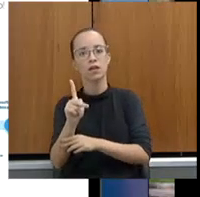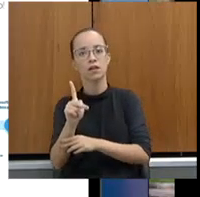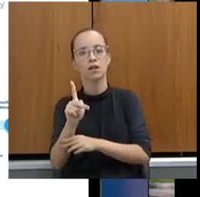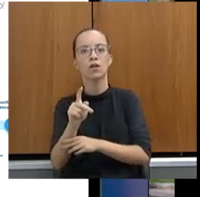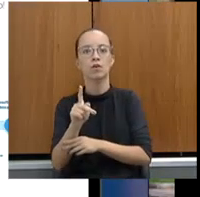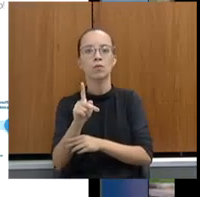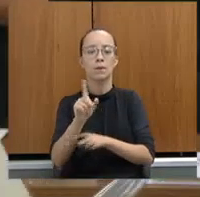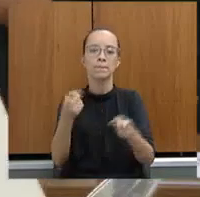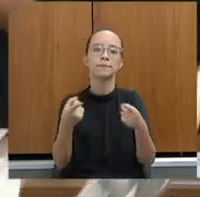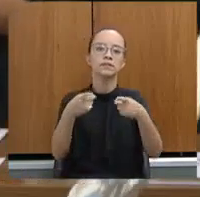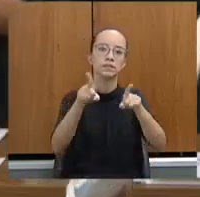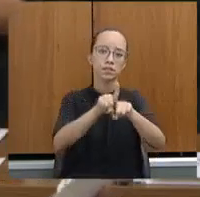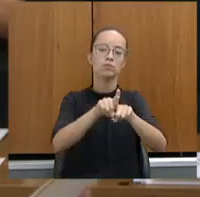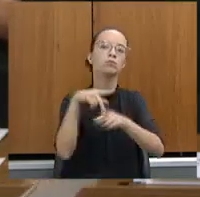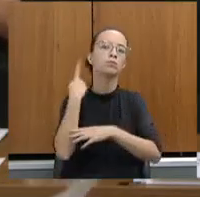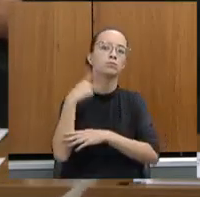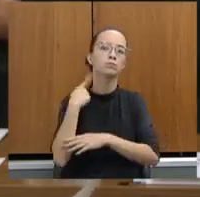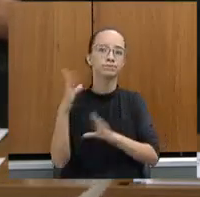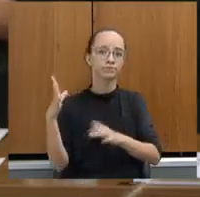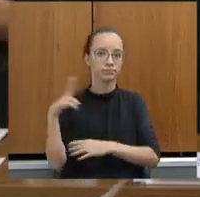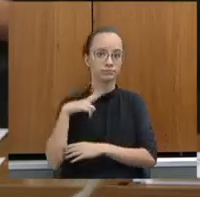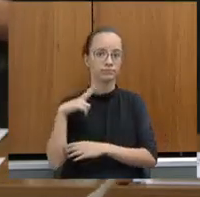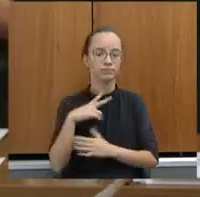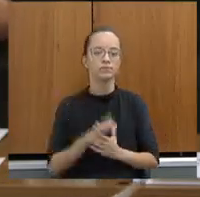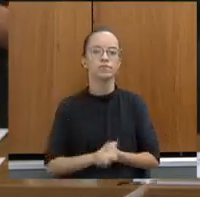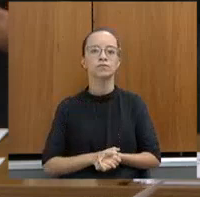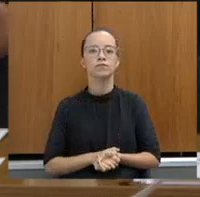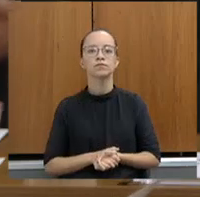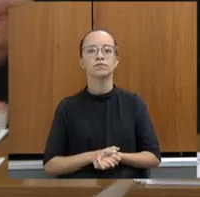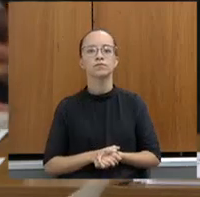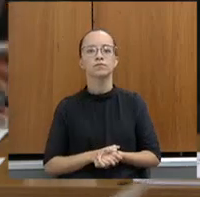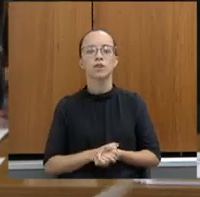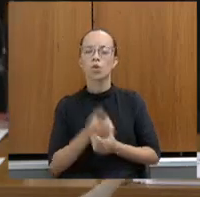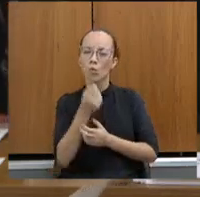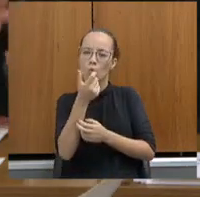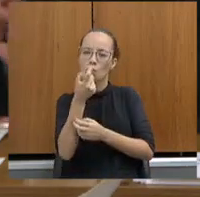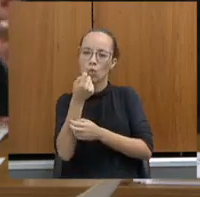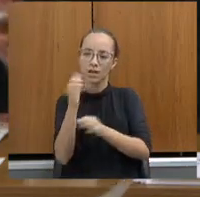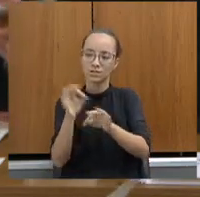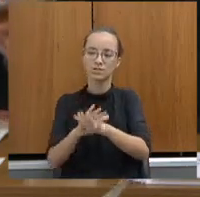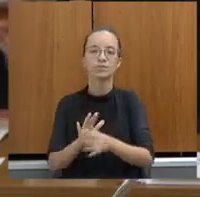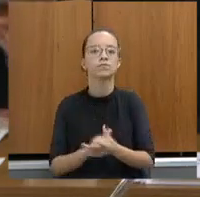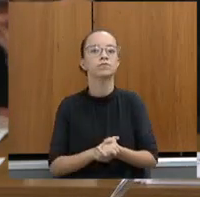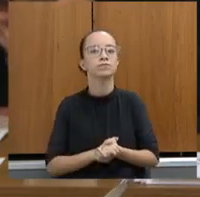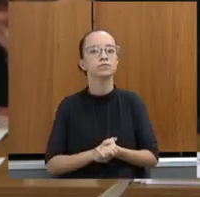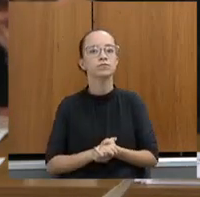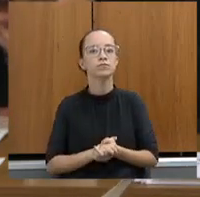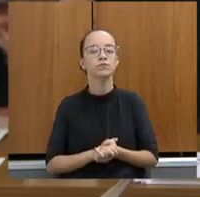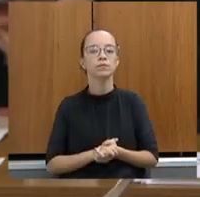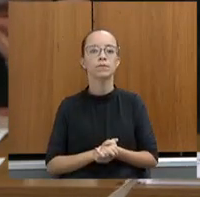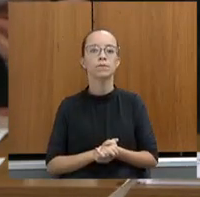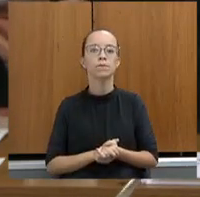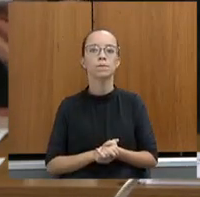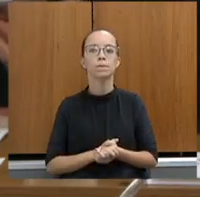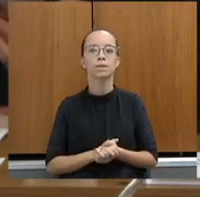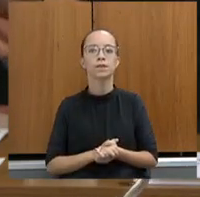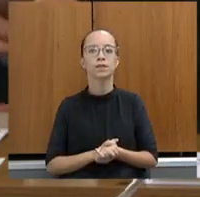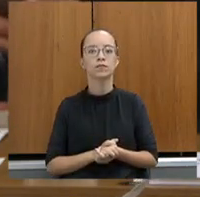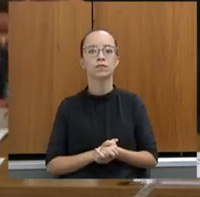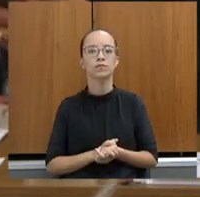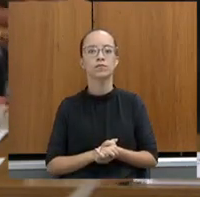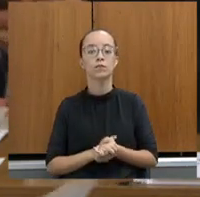aqui no sistema sócio-educativo. Pode passar. Já estou chegando ao fim, está, comando? São as